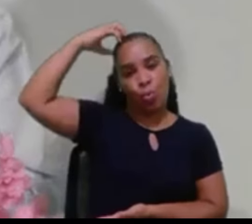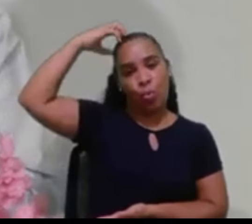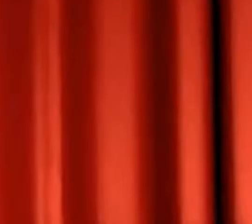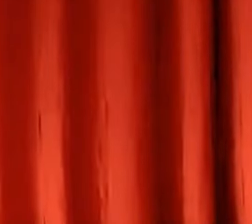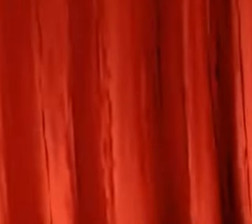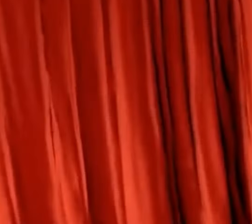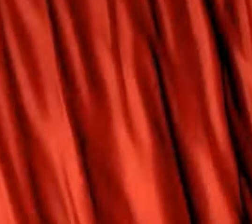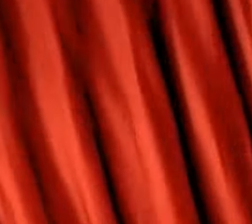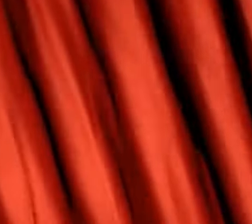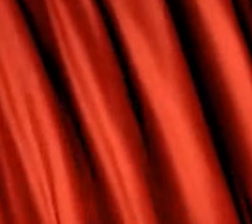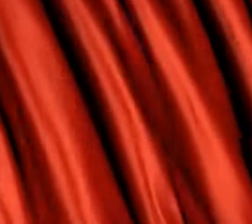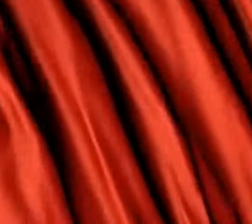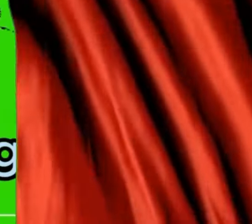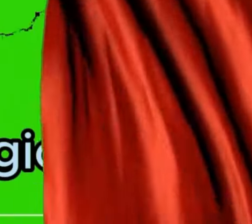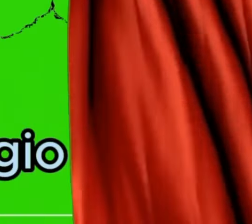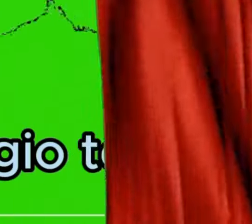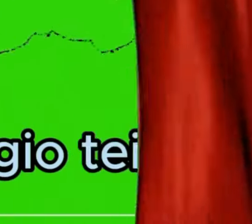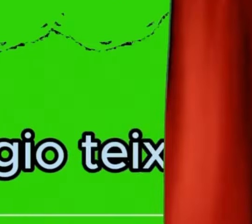terapia.